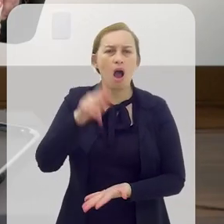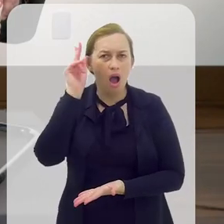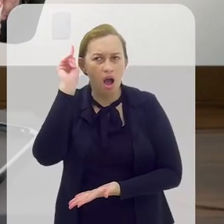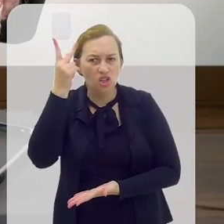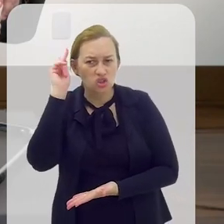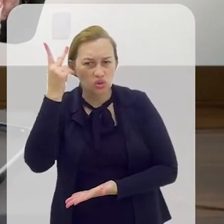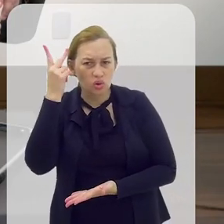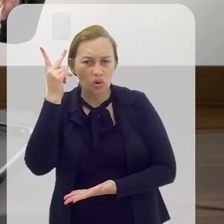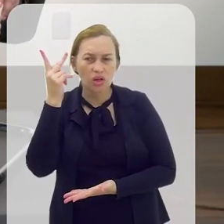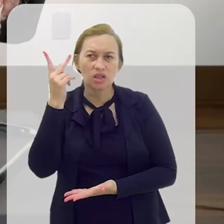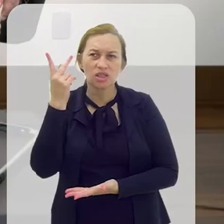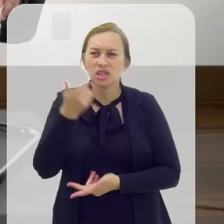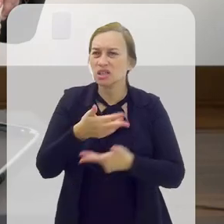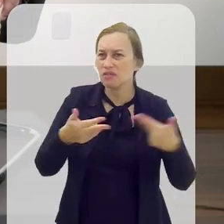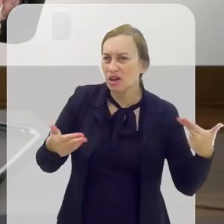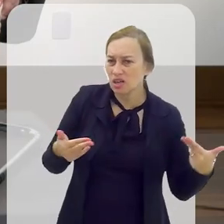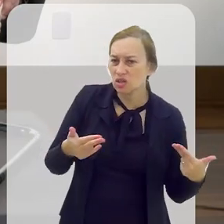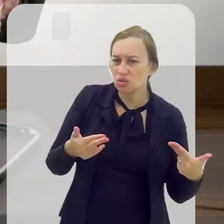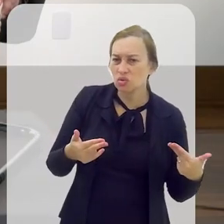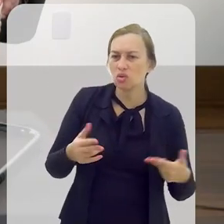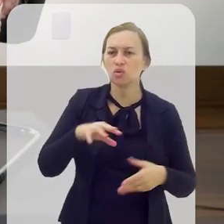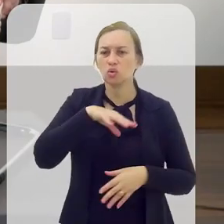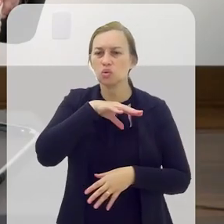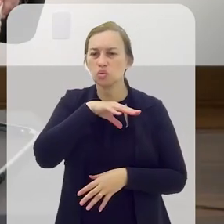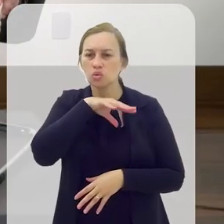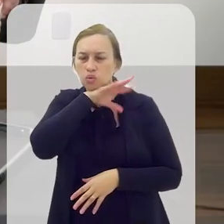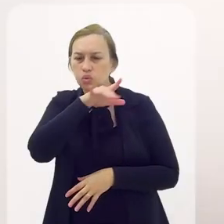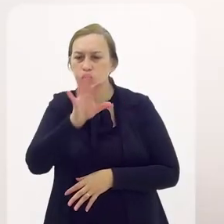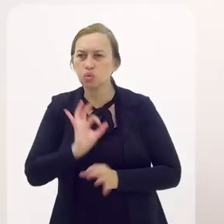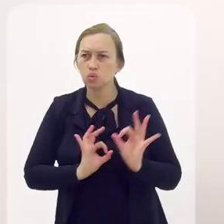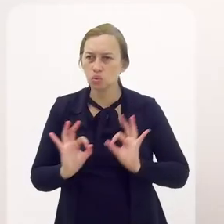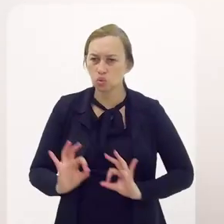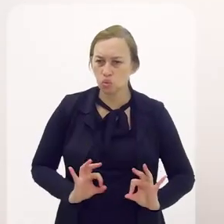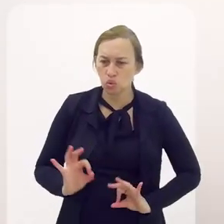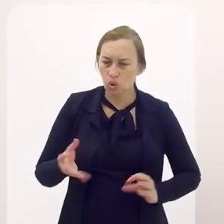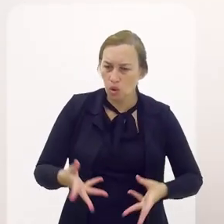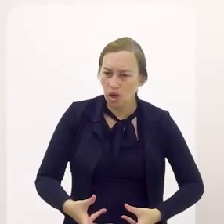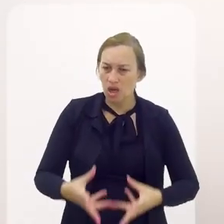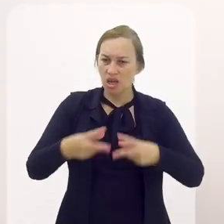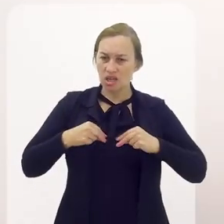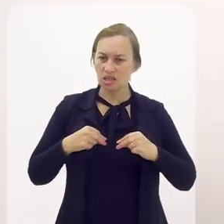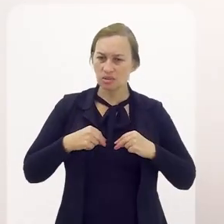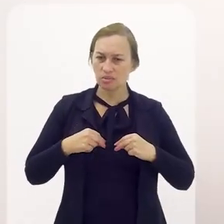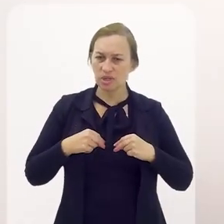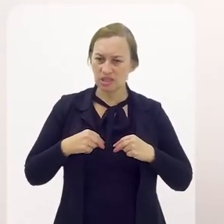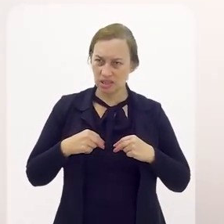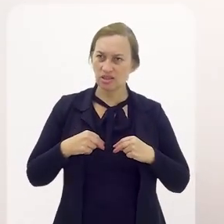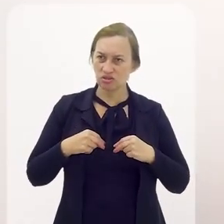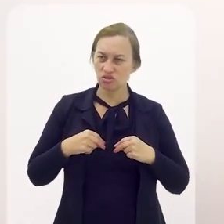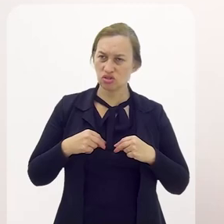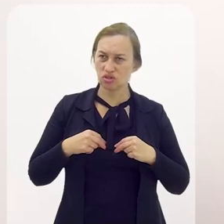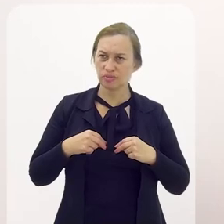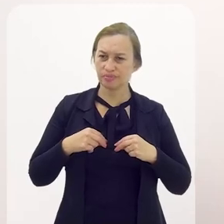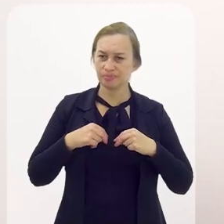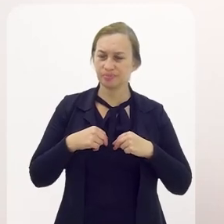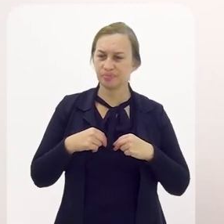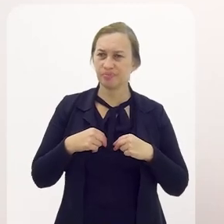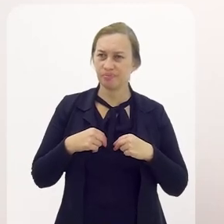essa história. Olha, eu tenho muitas coisas de onça que eu tenho a honra de ter recebido da Atamis,